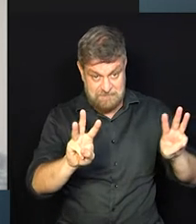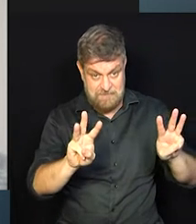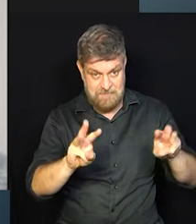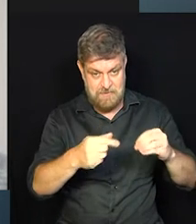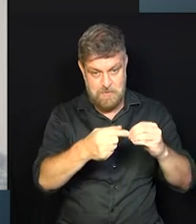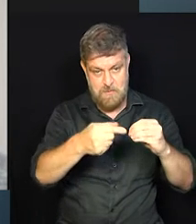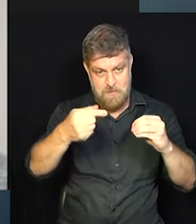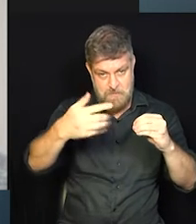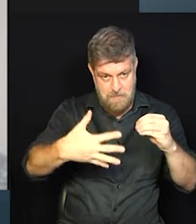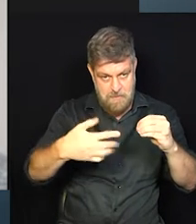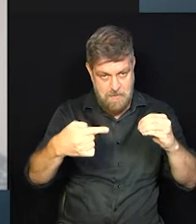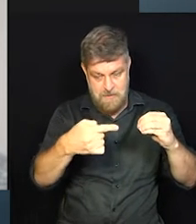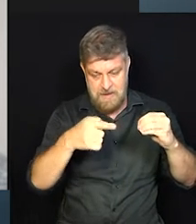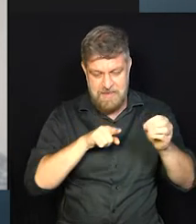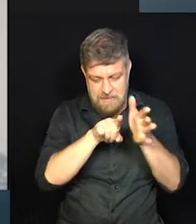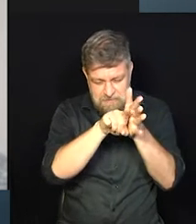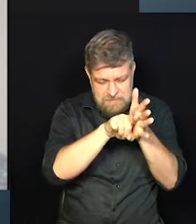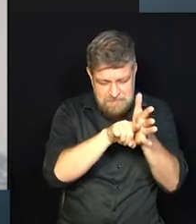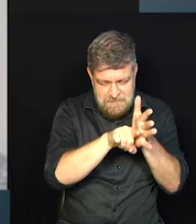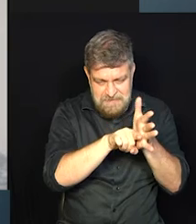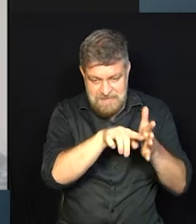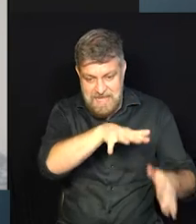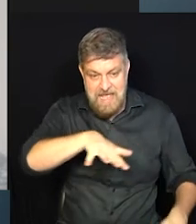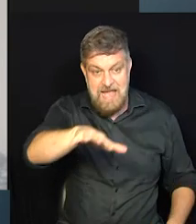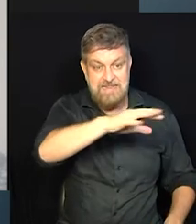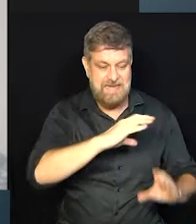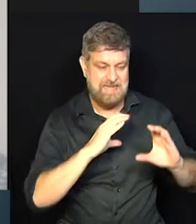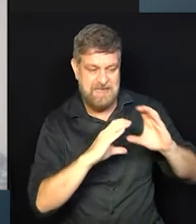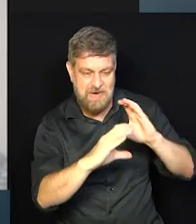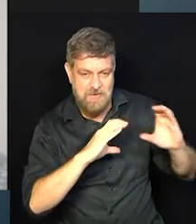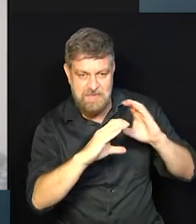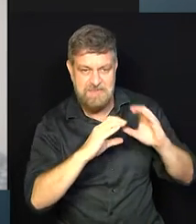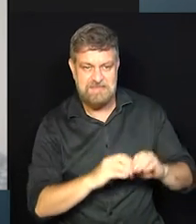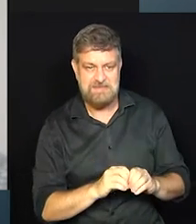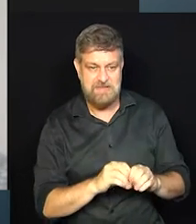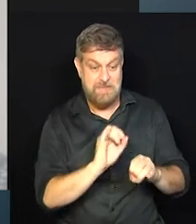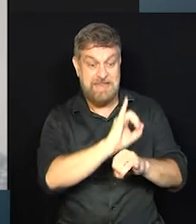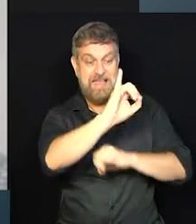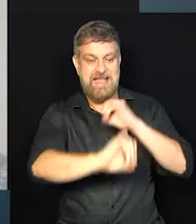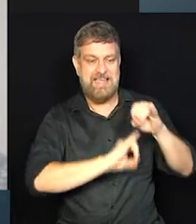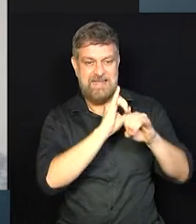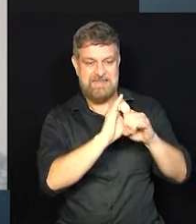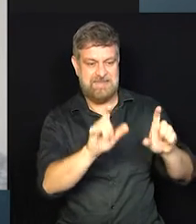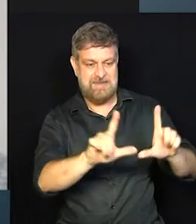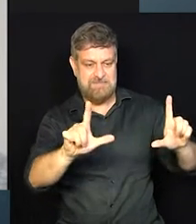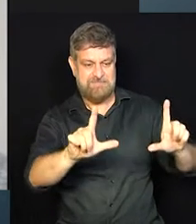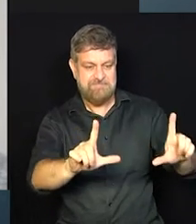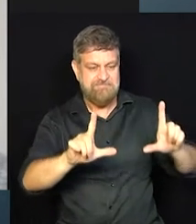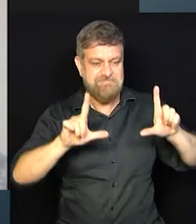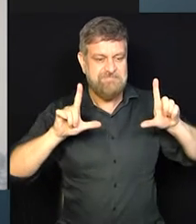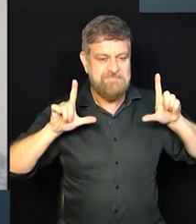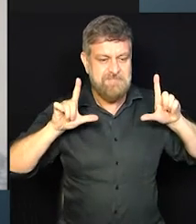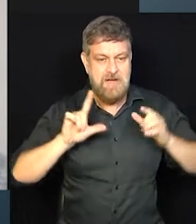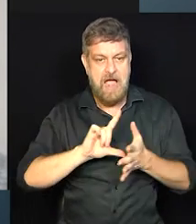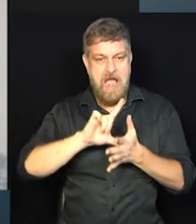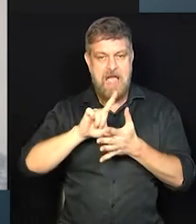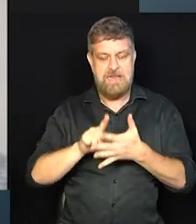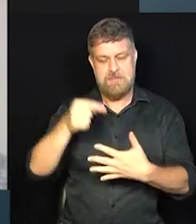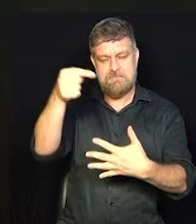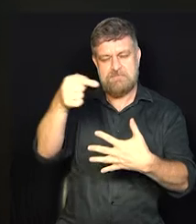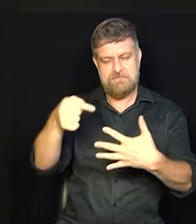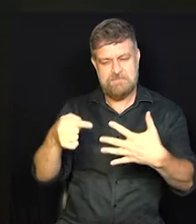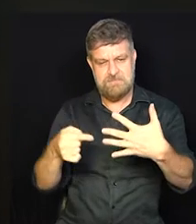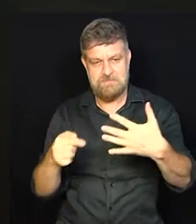canal, um blog, e ali começou a minha jornada no mundo da comunicação, do empreendedorismo. E depois disso, vieram muitas outras coisas.